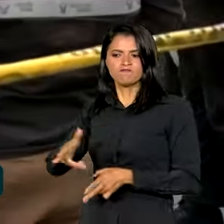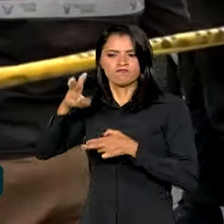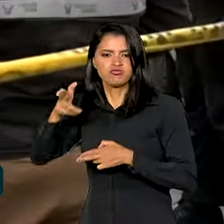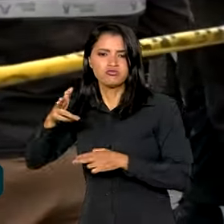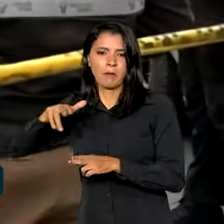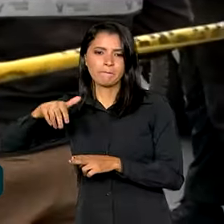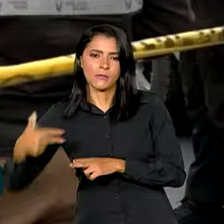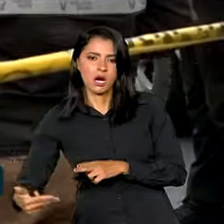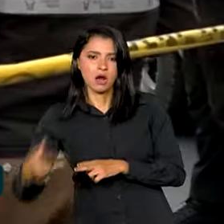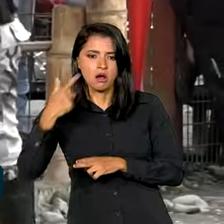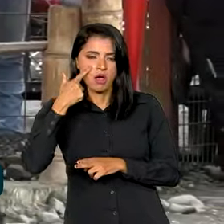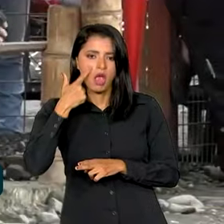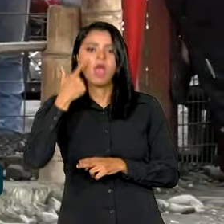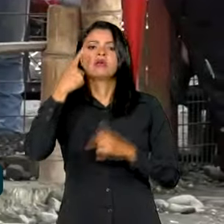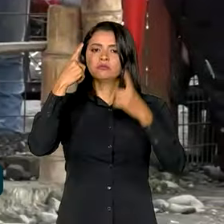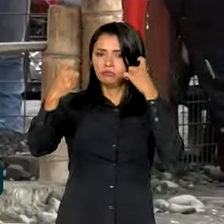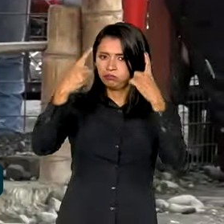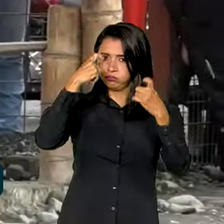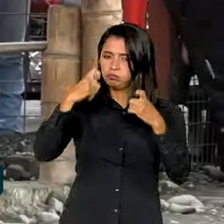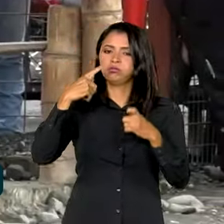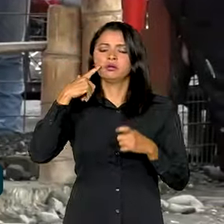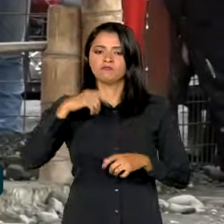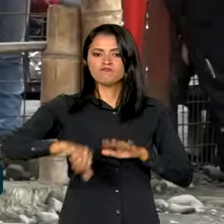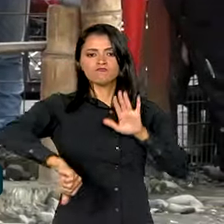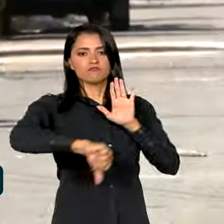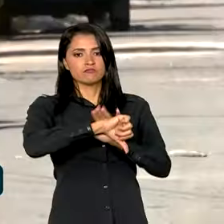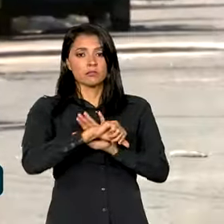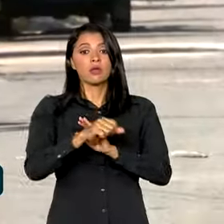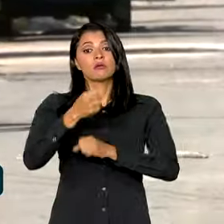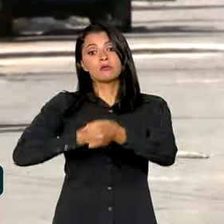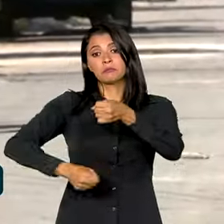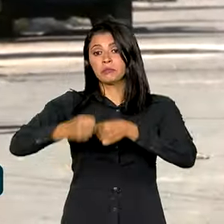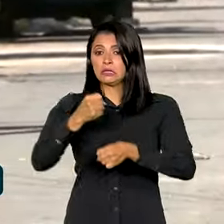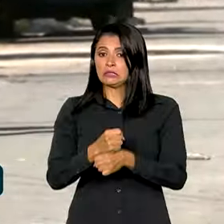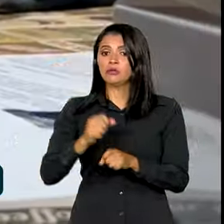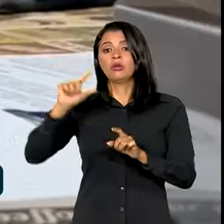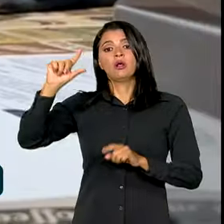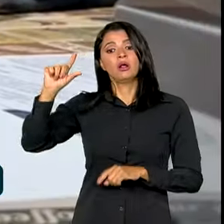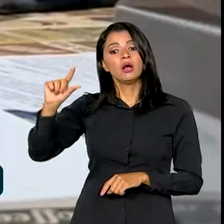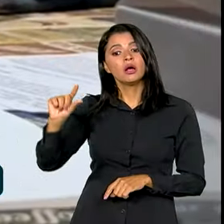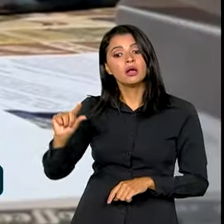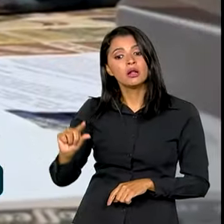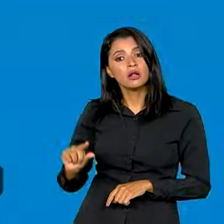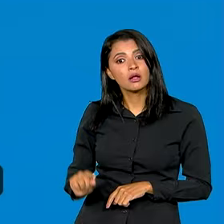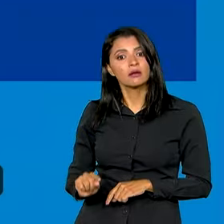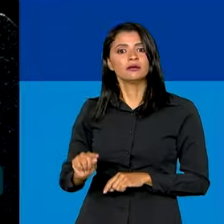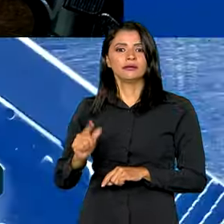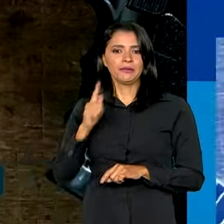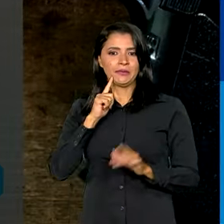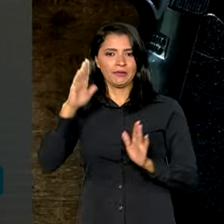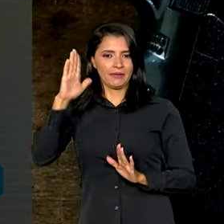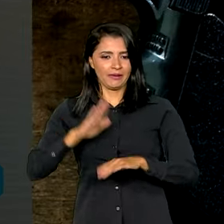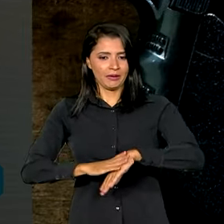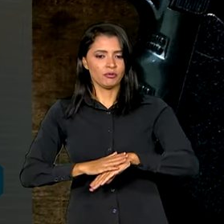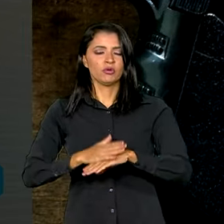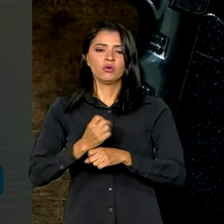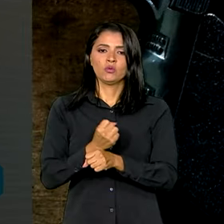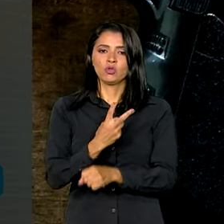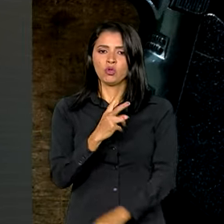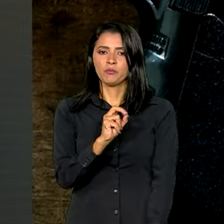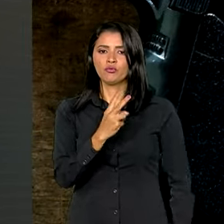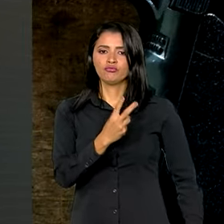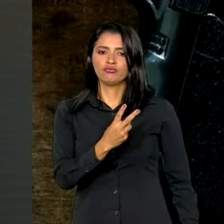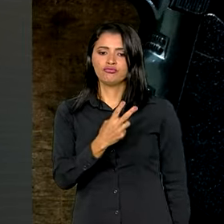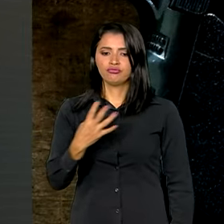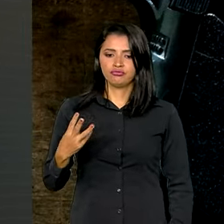crimes violentos, letais e intencionais caíram no ano passado ao menor número da série histórica. Em 2023, foram